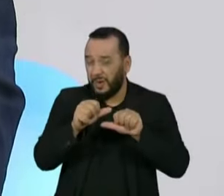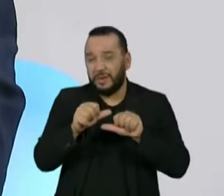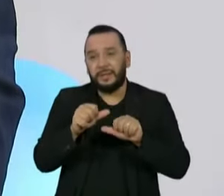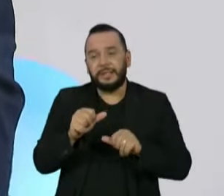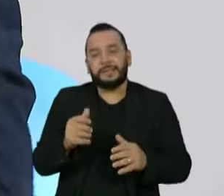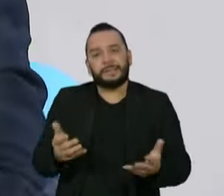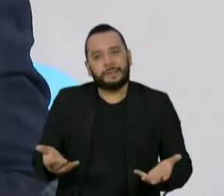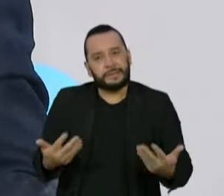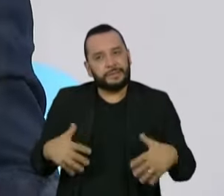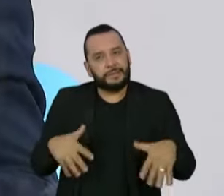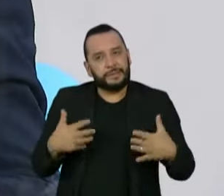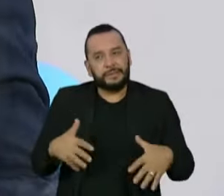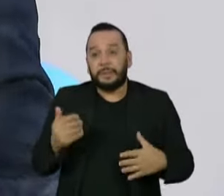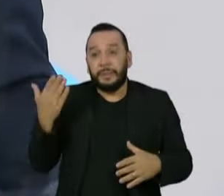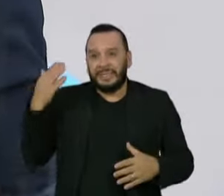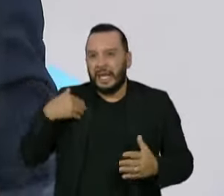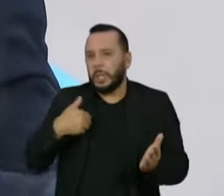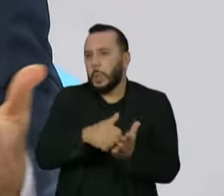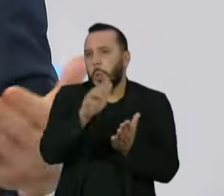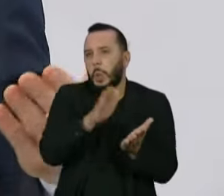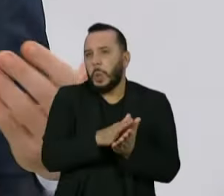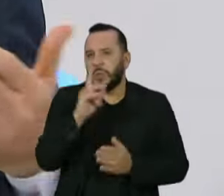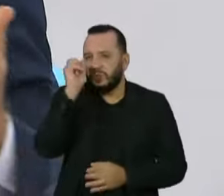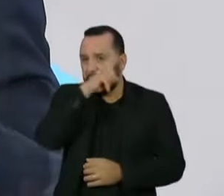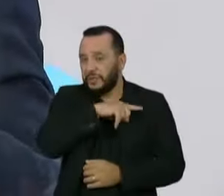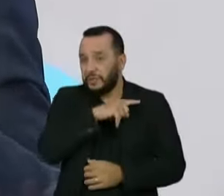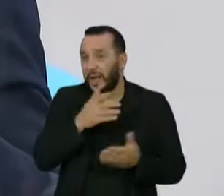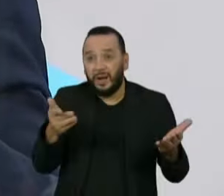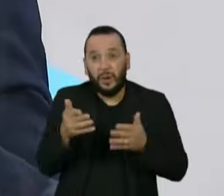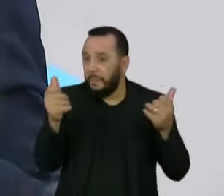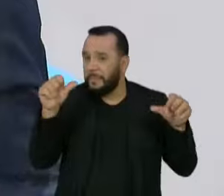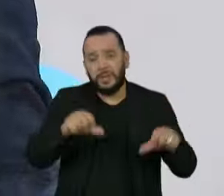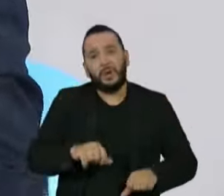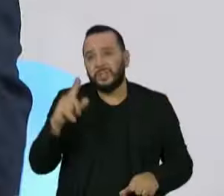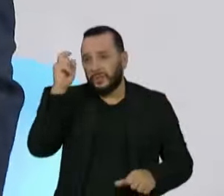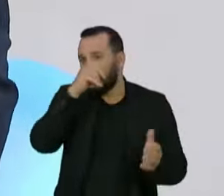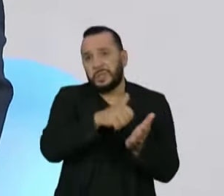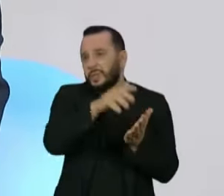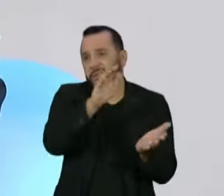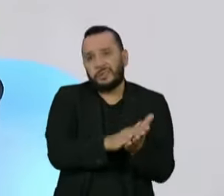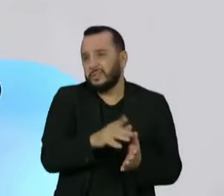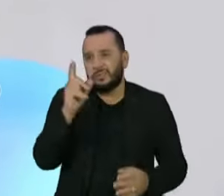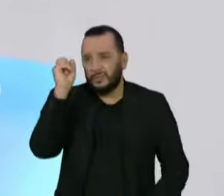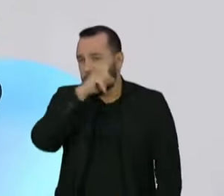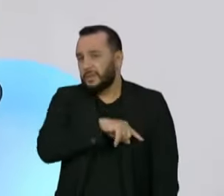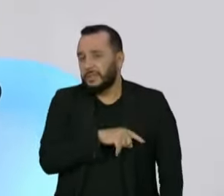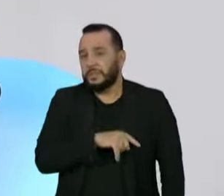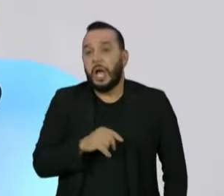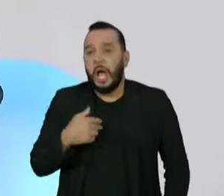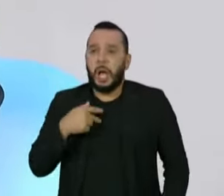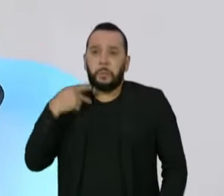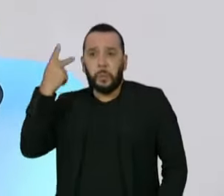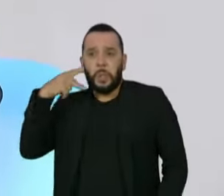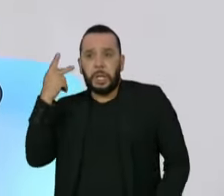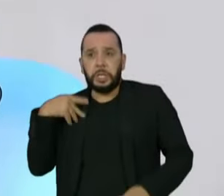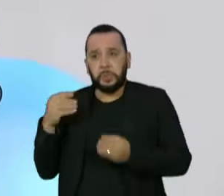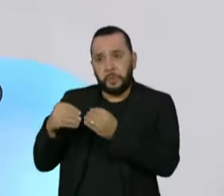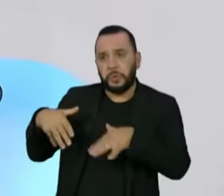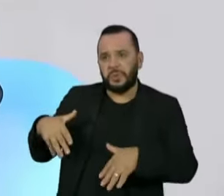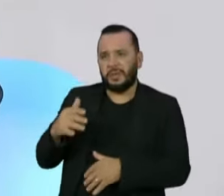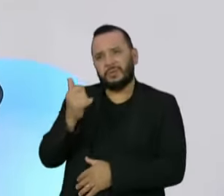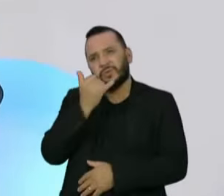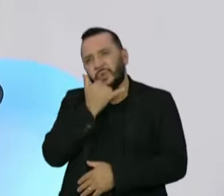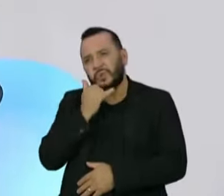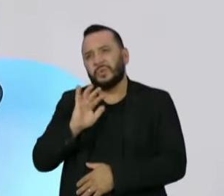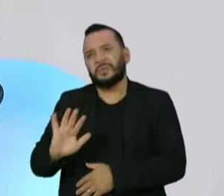alteração e sempre com o discurso de que não, os políticos estão sendo sacrificados, não. O que está em jogo numa função pública